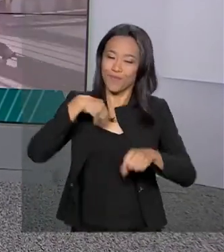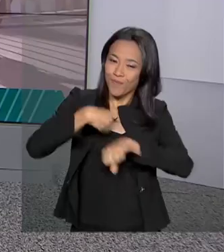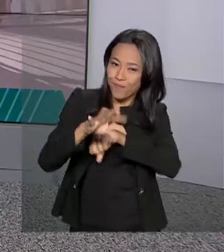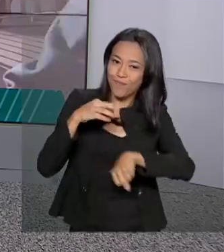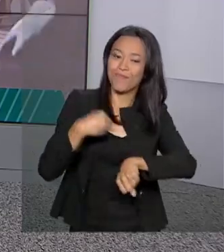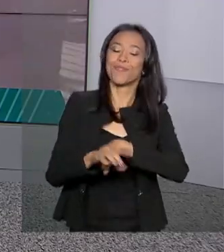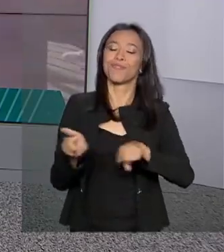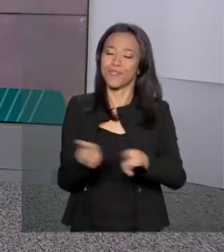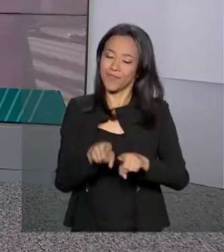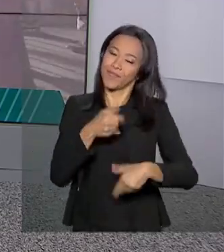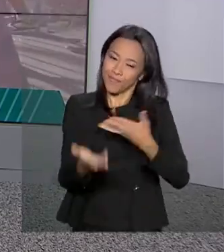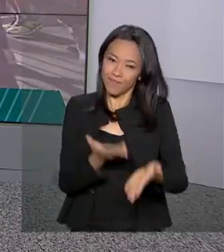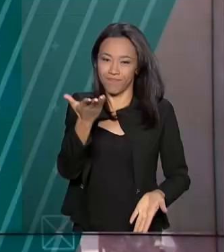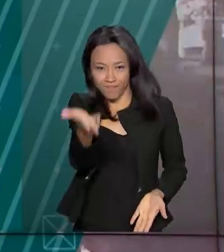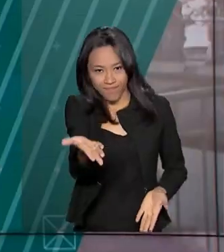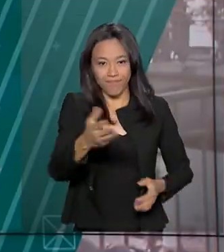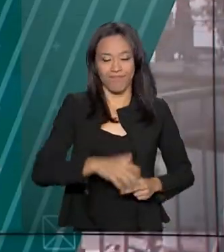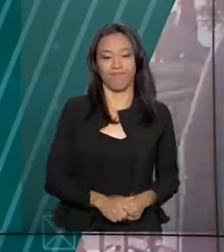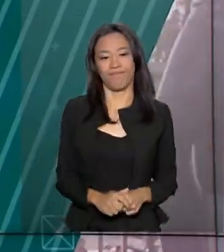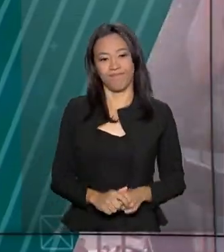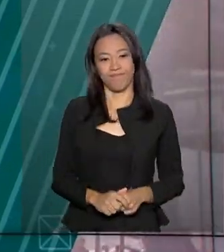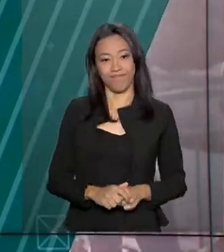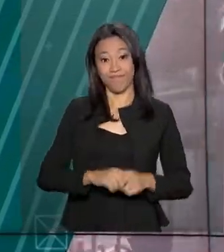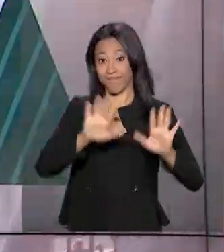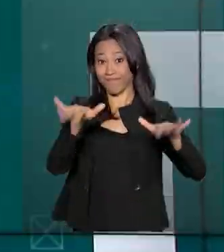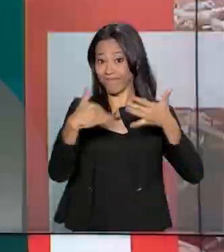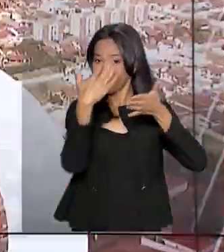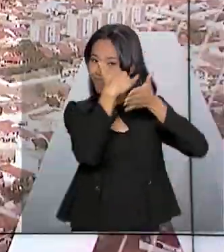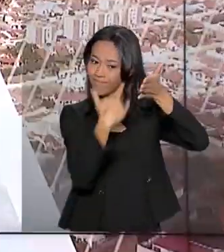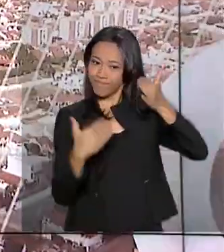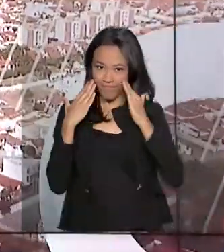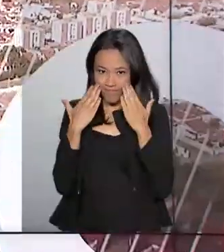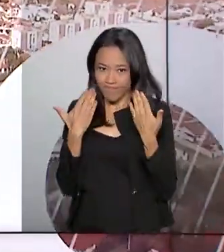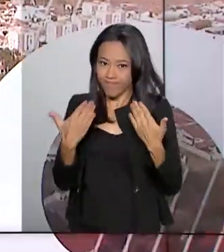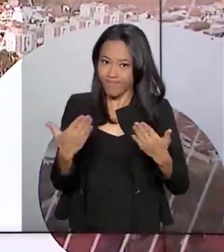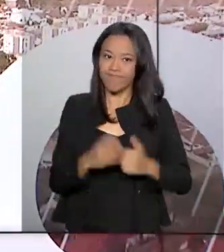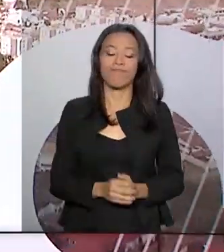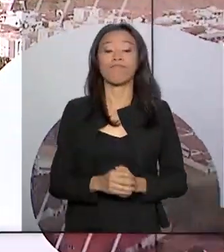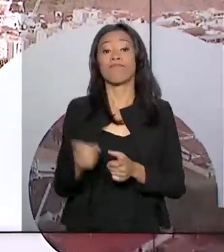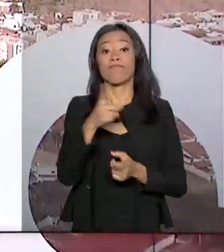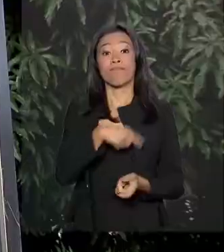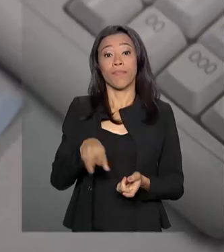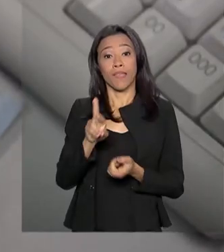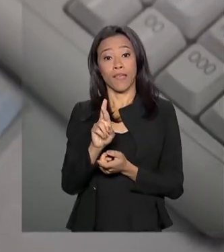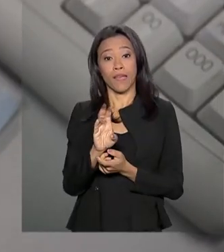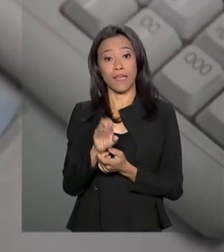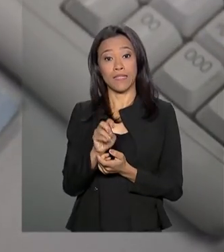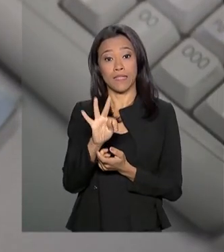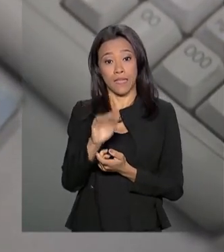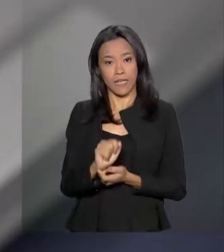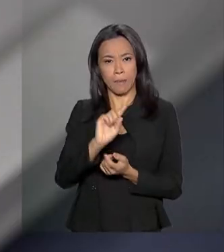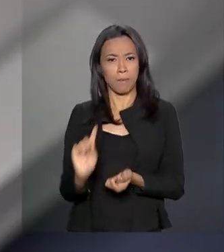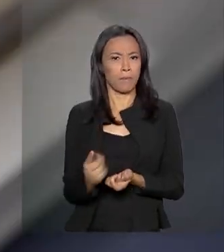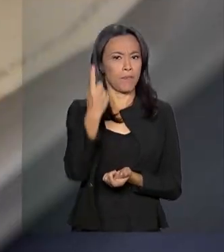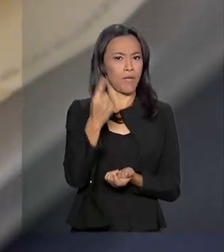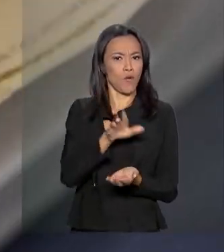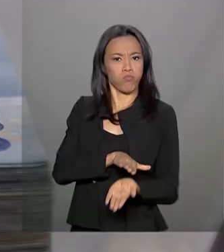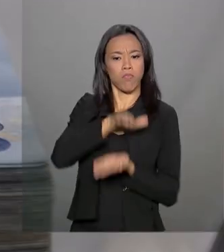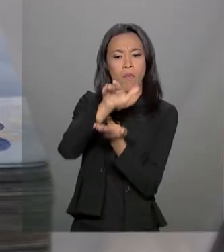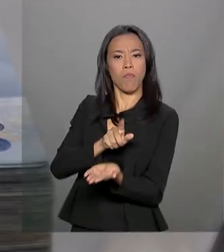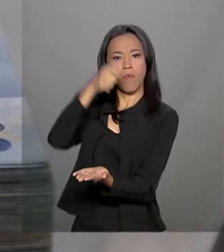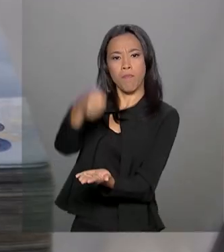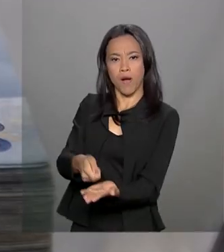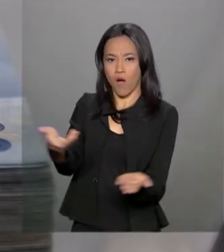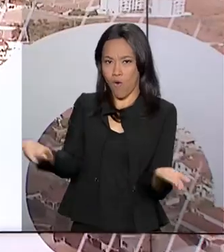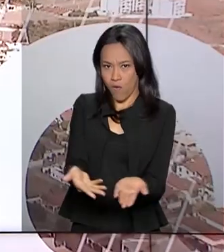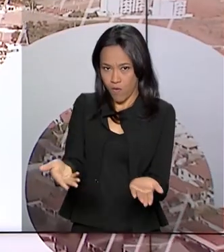muita informação e serviço para você. Confira os destaques desta edição. Receita Federal paga hoje o primeiro lote de restituição do